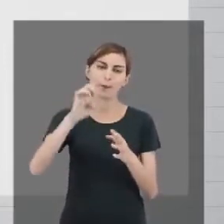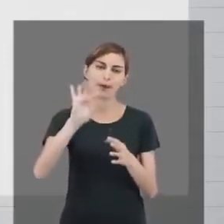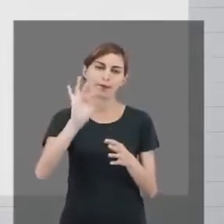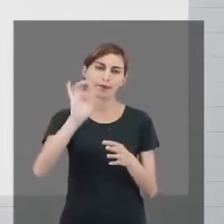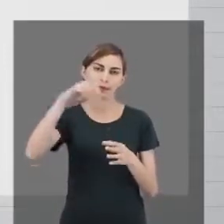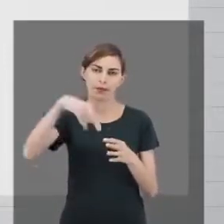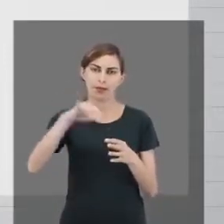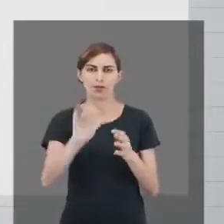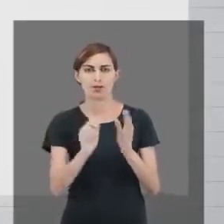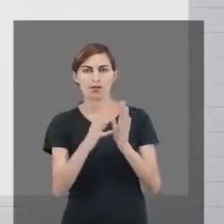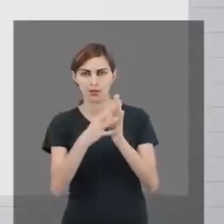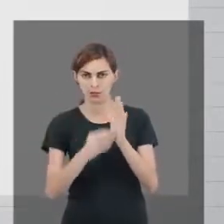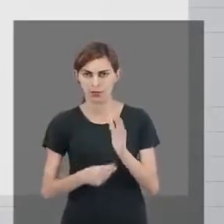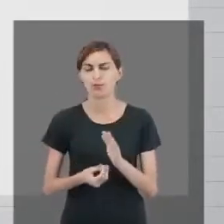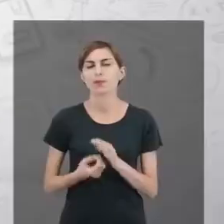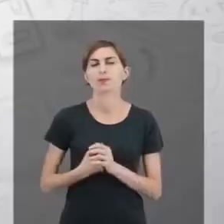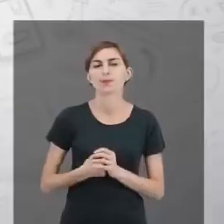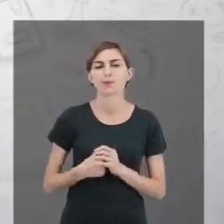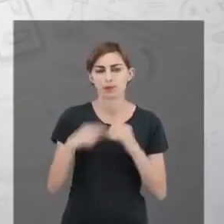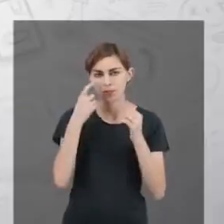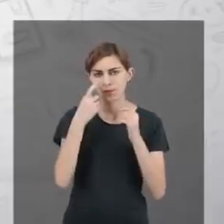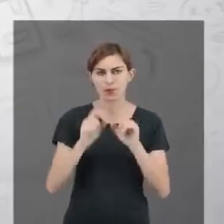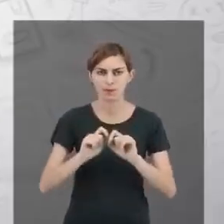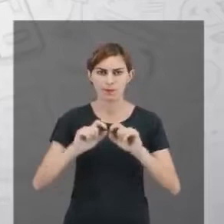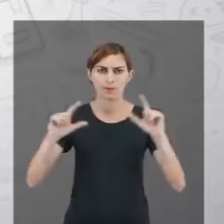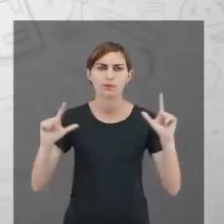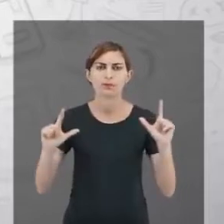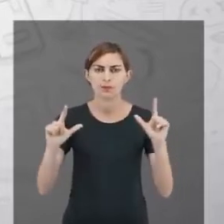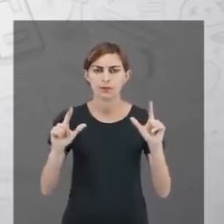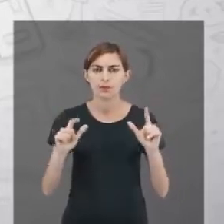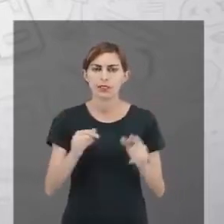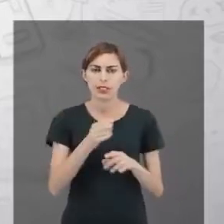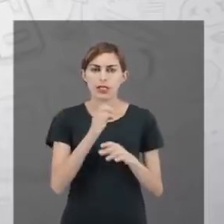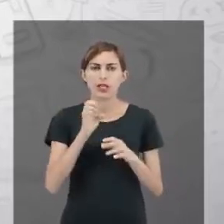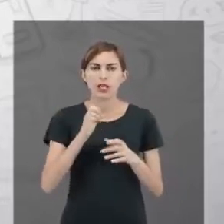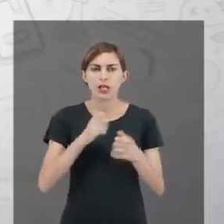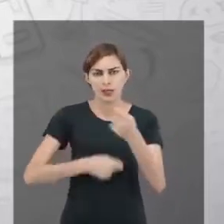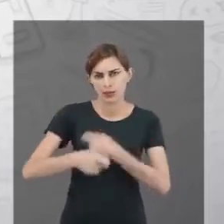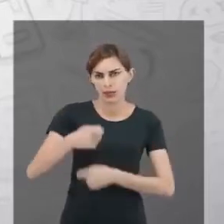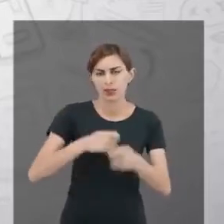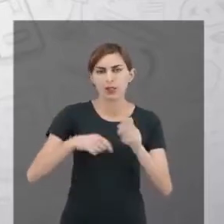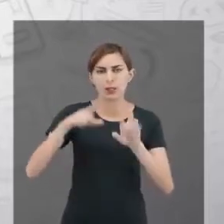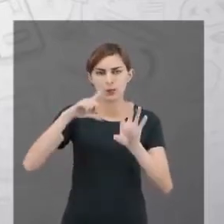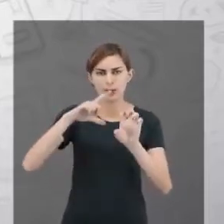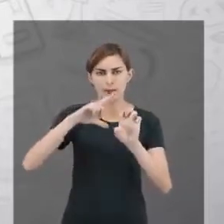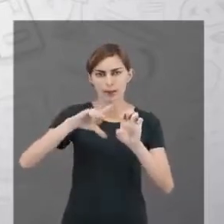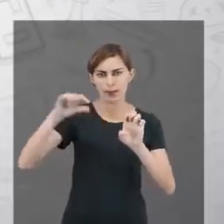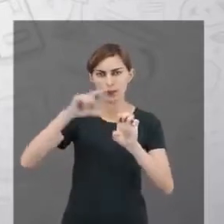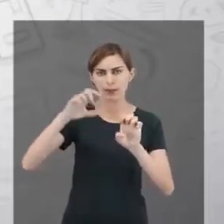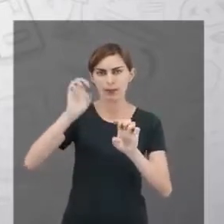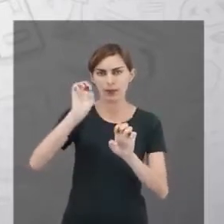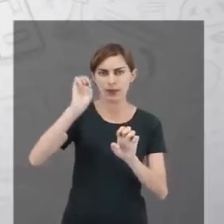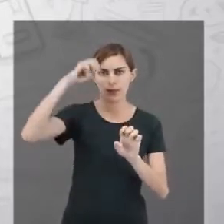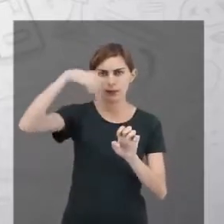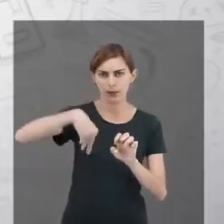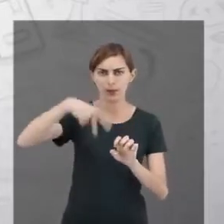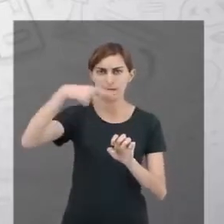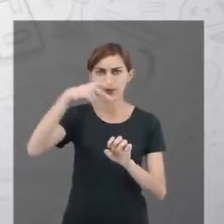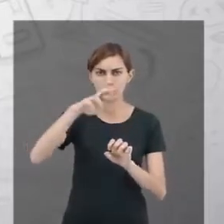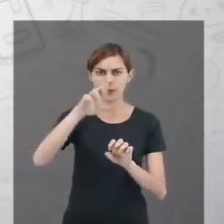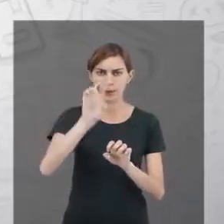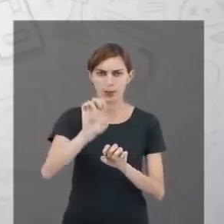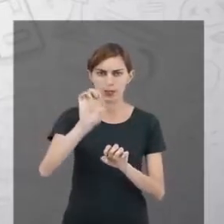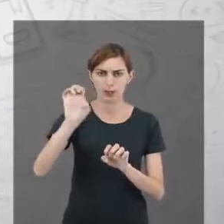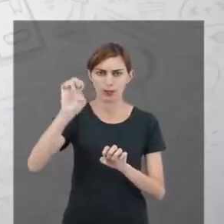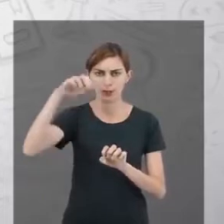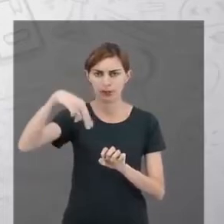Você vai entender um pouquinho, observando aí, um exemplo da disciplina de empreendedorismo. Como você pode ver, é uma disciplina